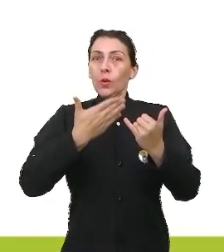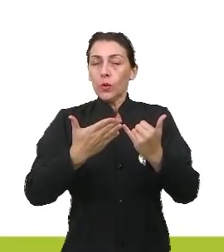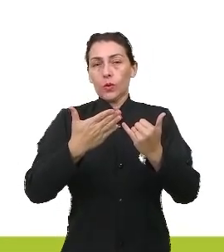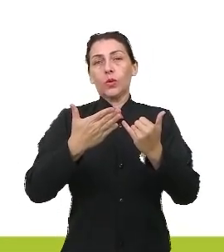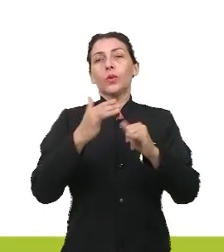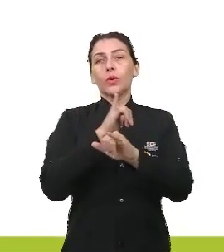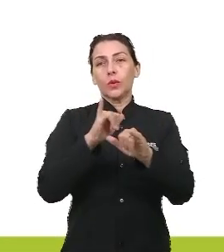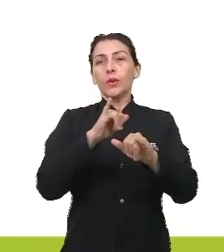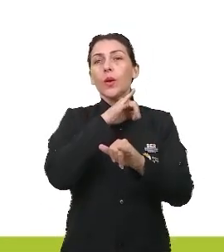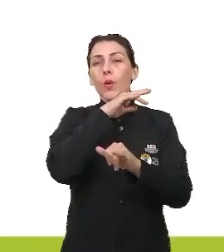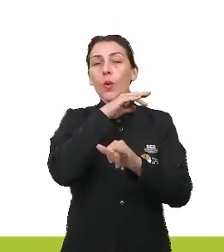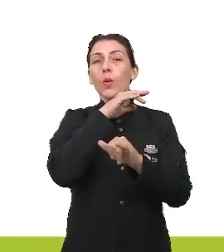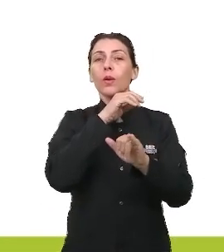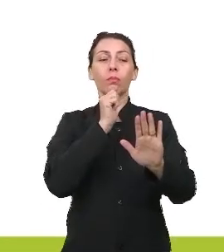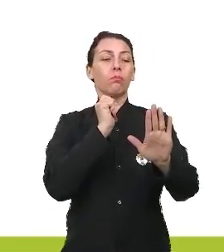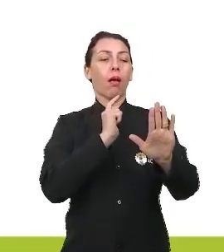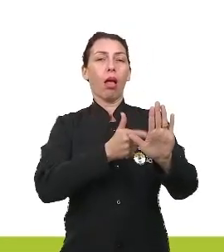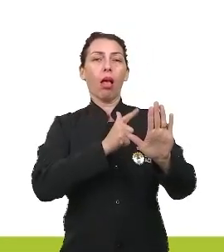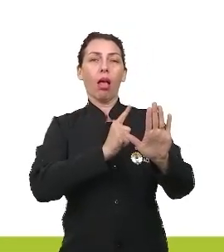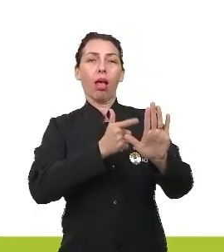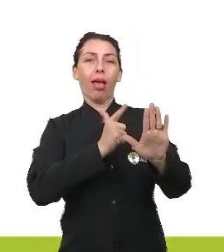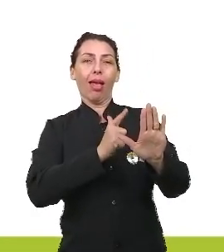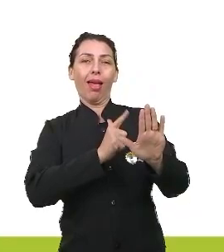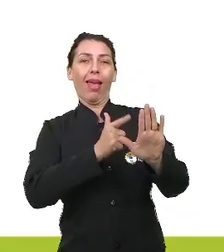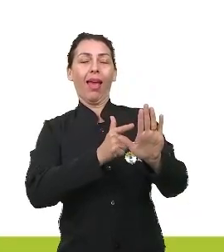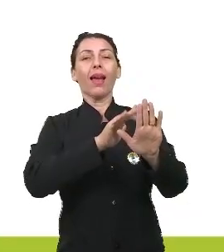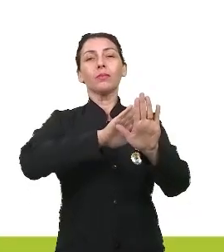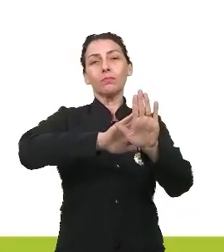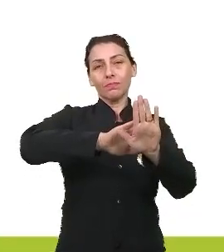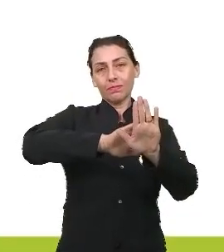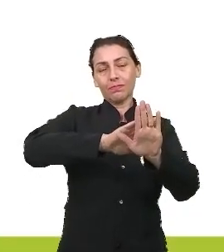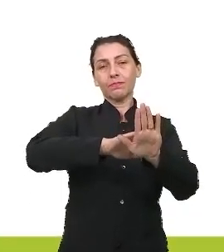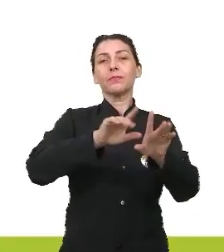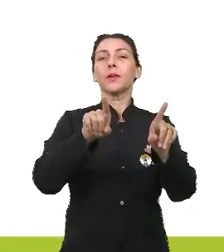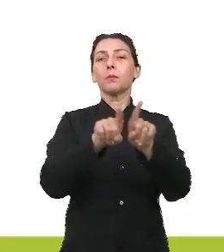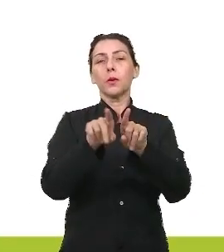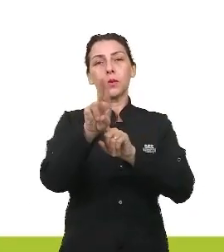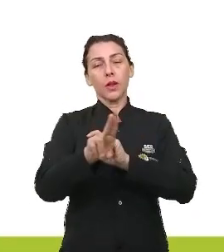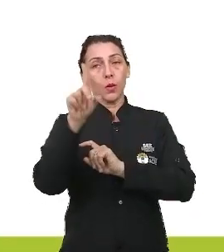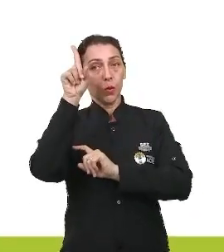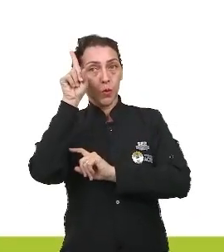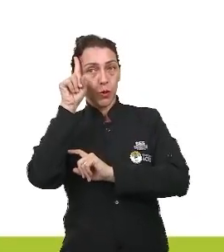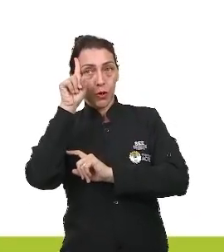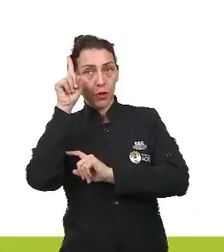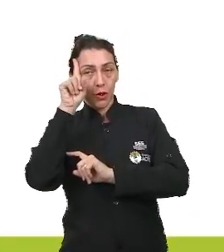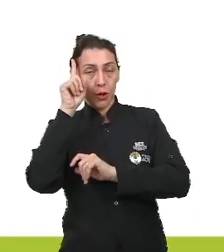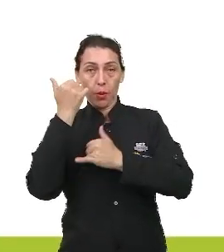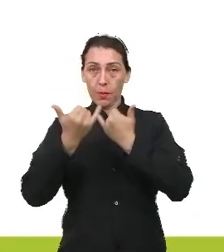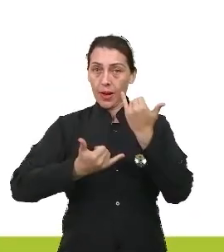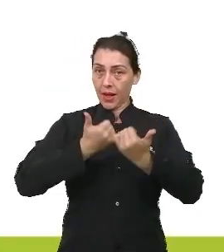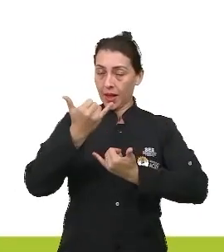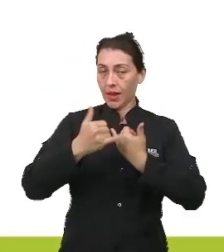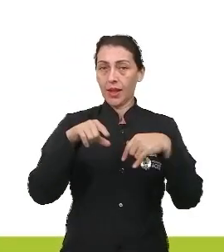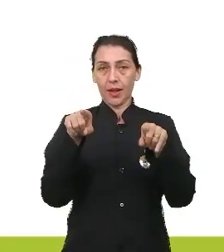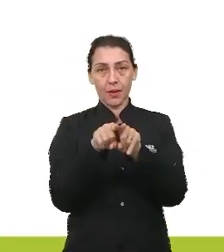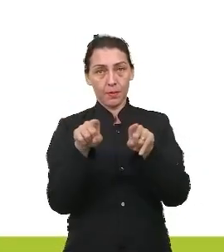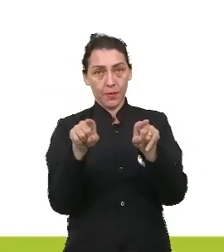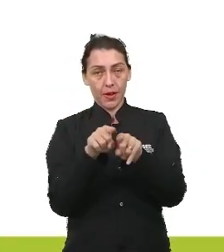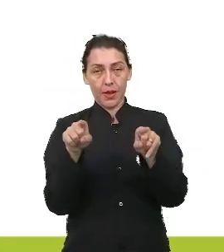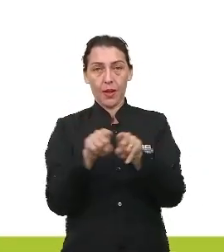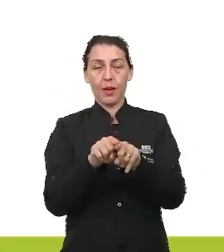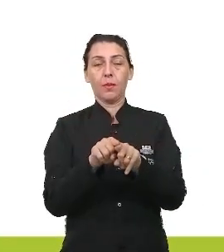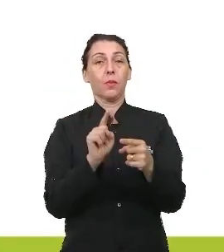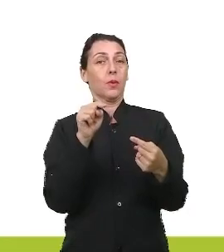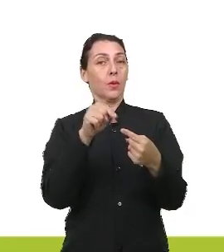enfim. A ironia, que nós utilizamos no dia a dia, às vezes por brincadeira, às vezes por um